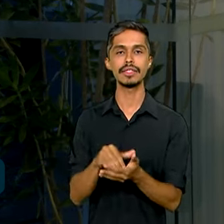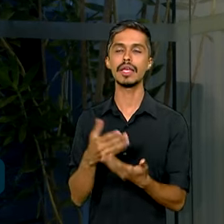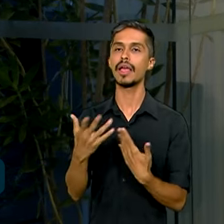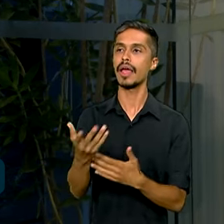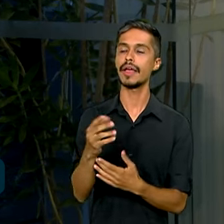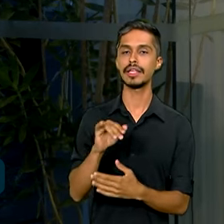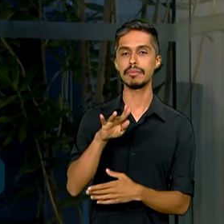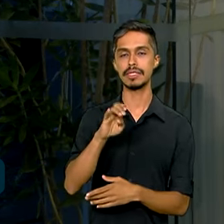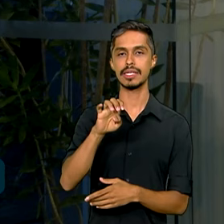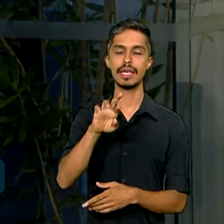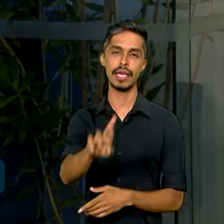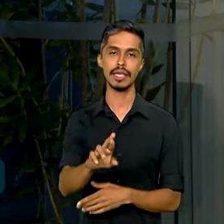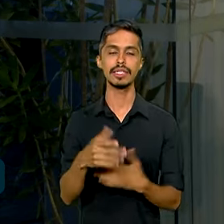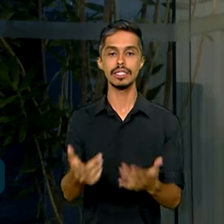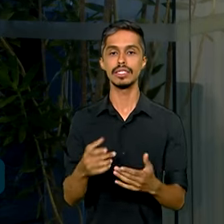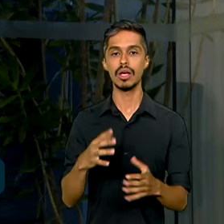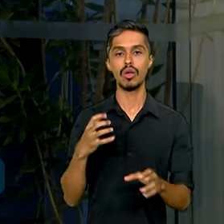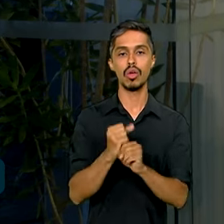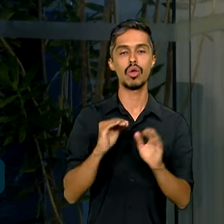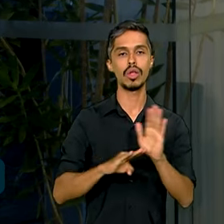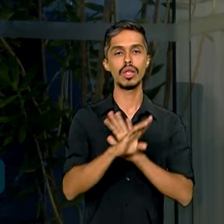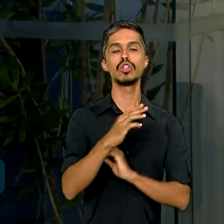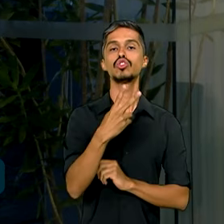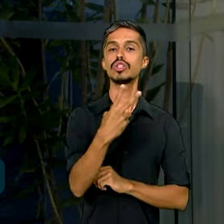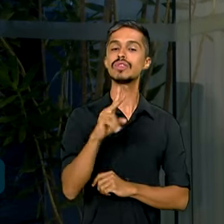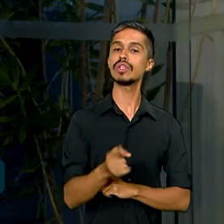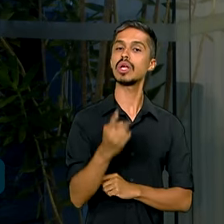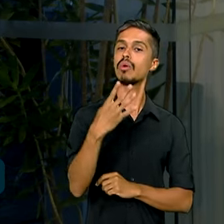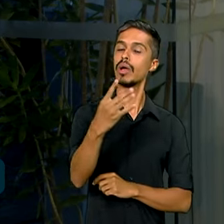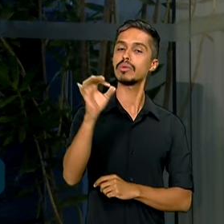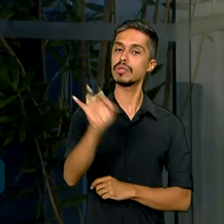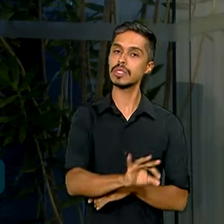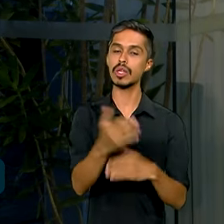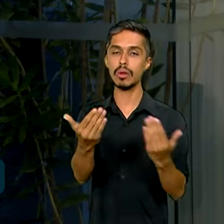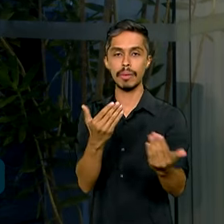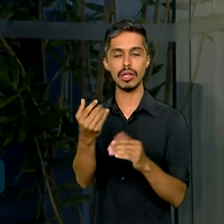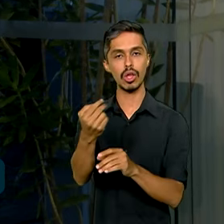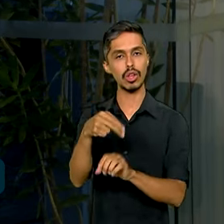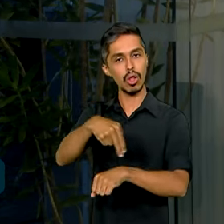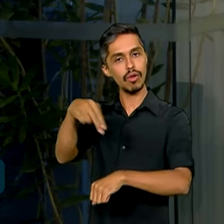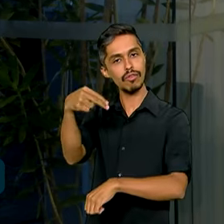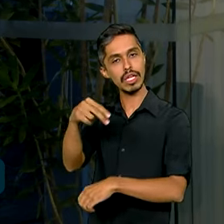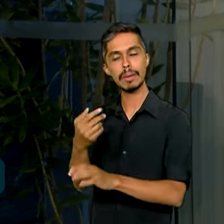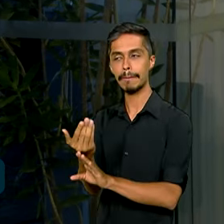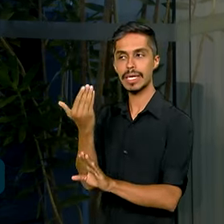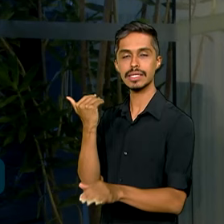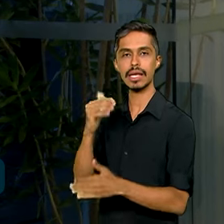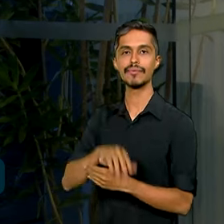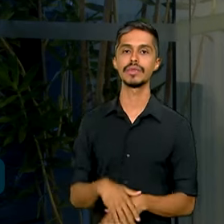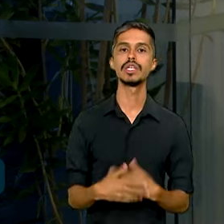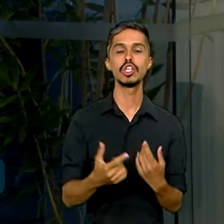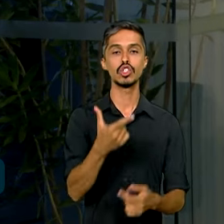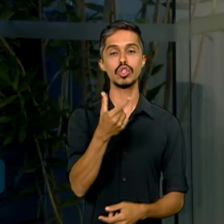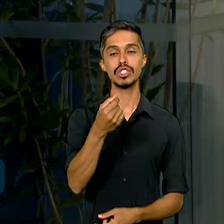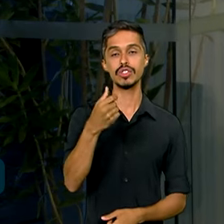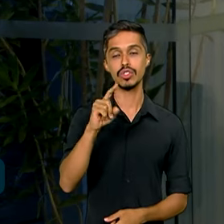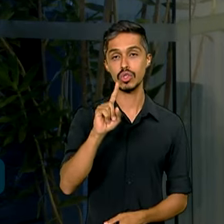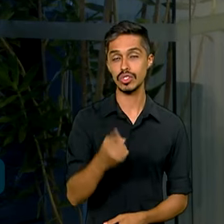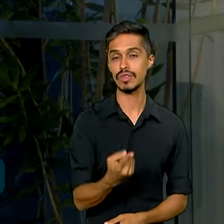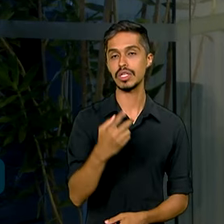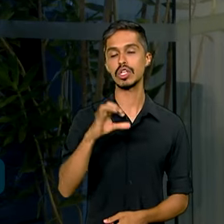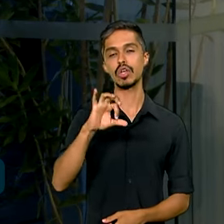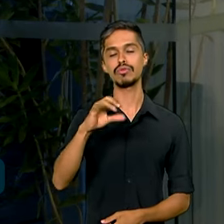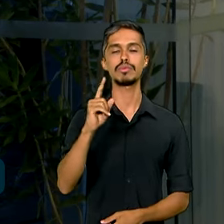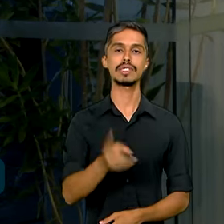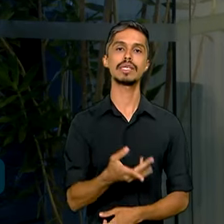IBCBR já acumula uma alta de 2,4% e, em relação a novembro do ano passado, 2,19%. Como